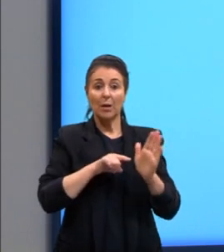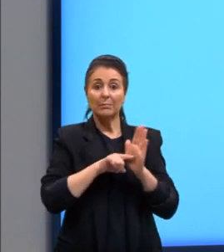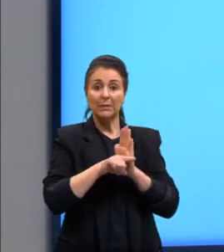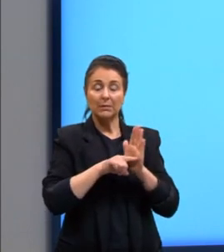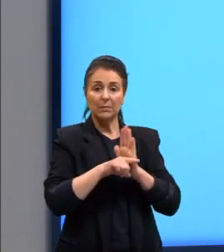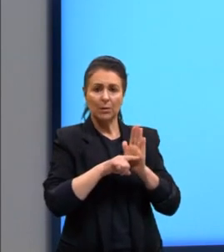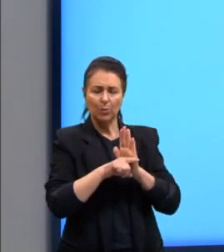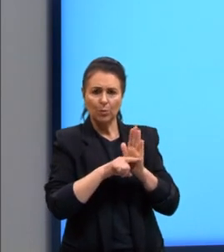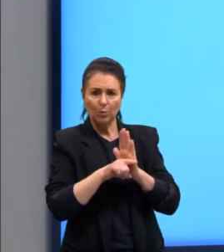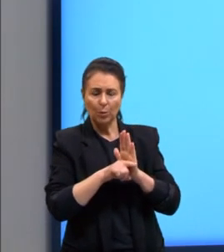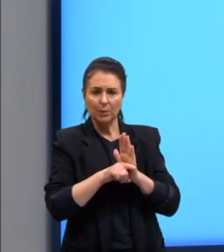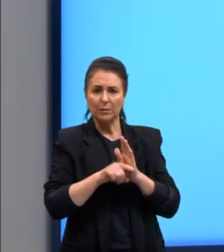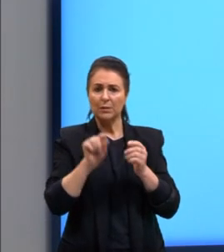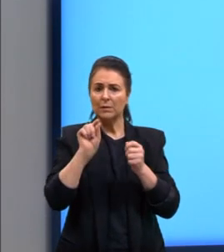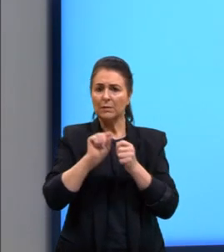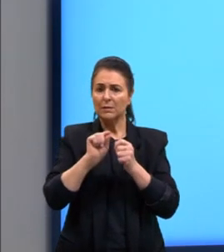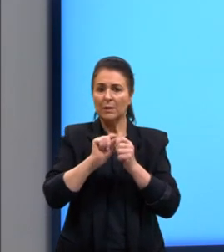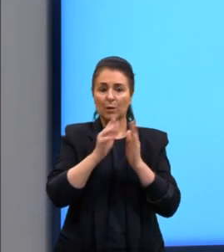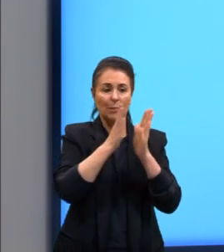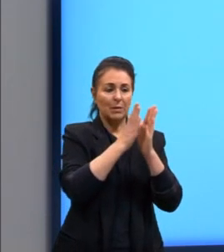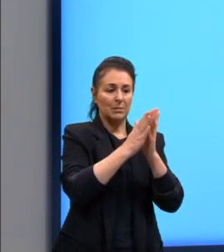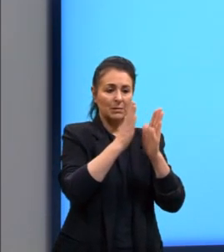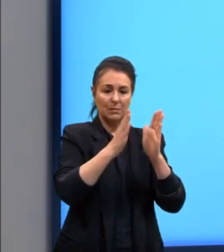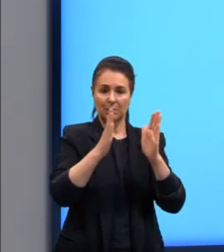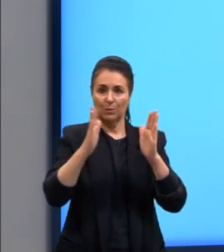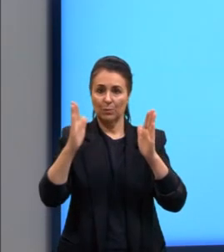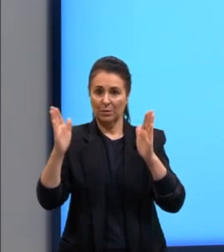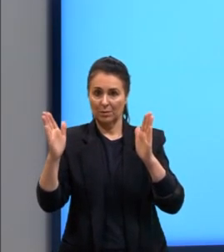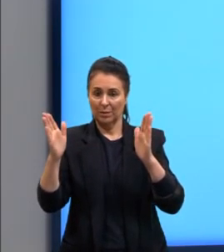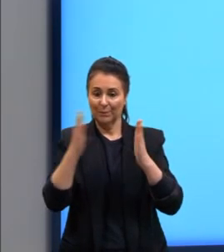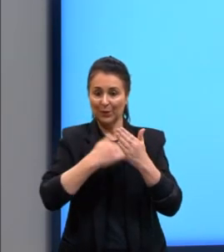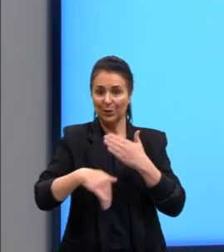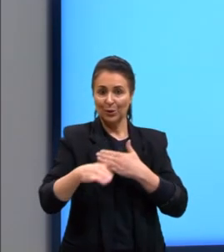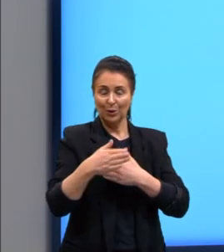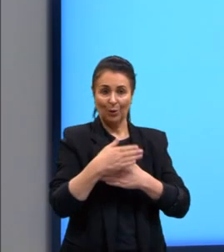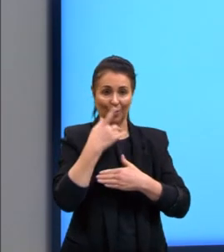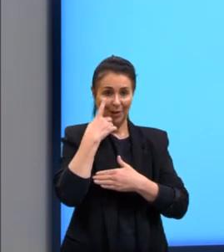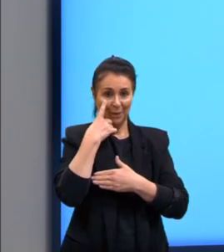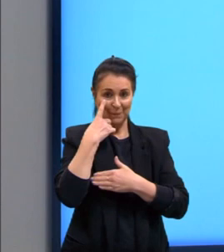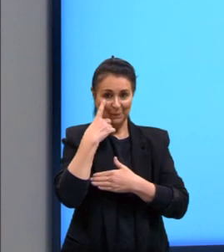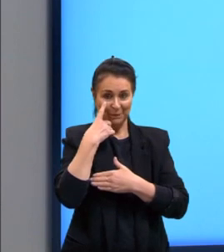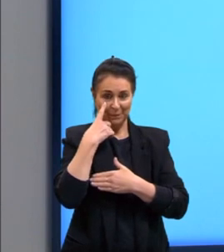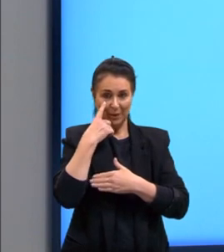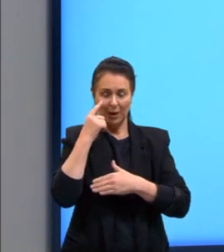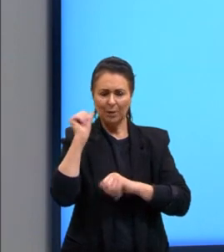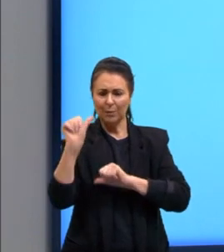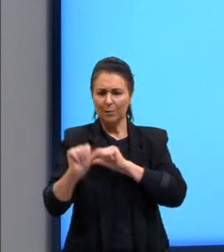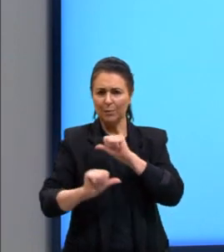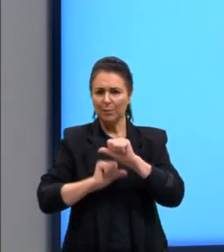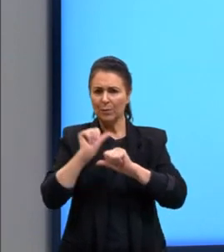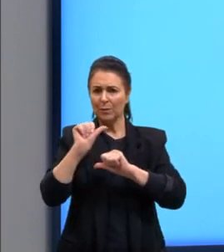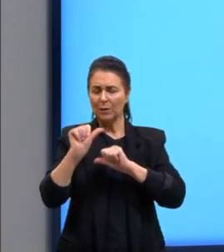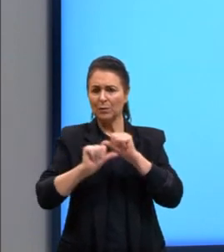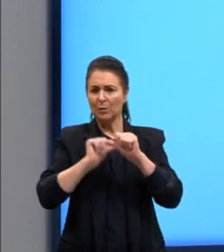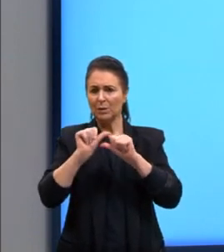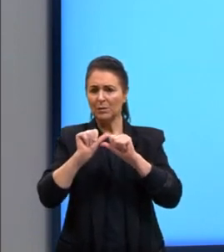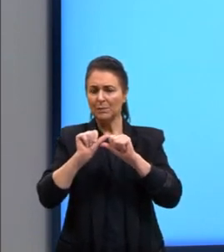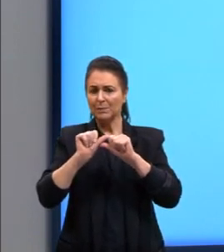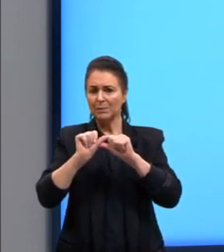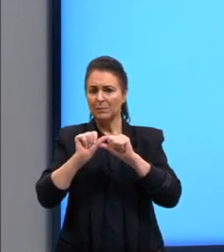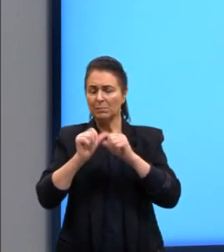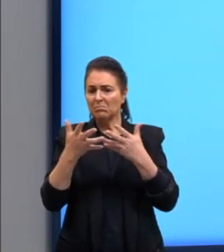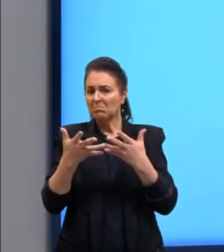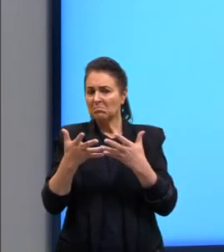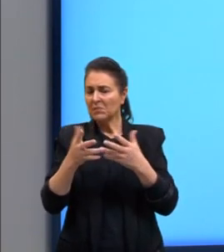Pesquisadores submeteram a sequência, essa sequência toda aqui, a mutações independentes. O quer dizer isso? Que